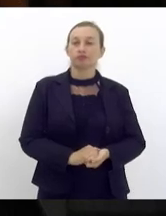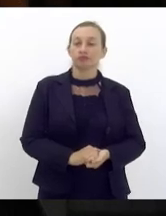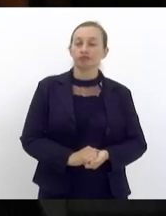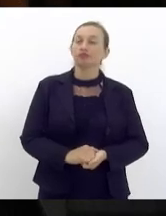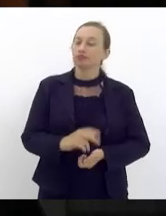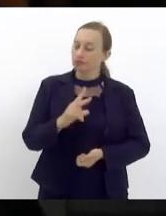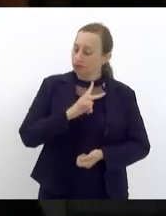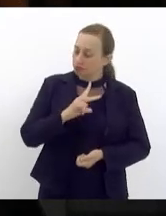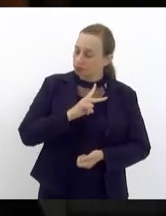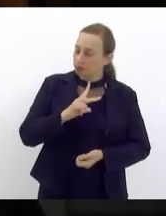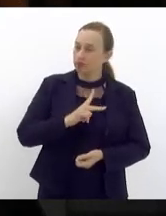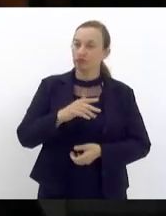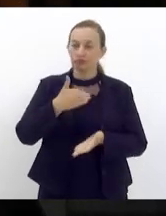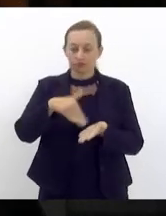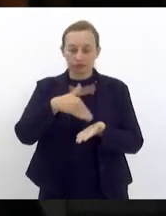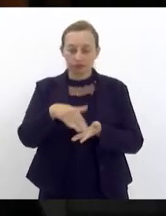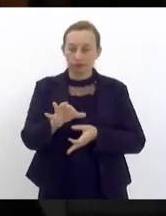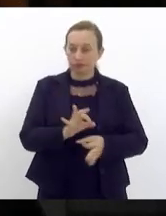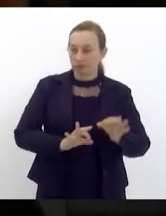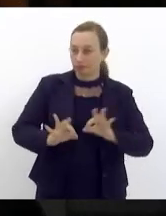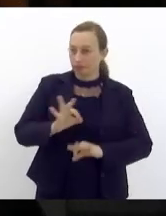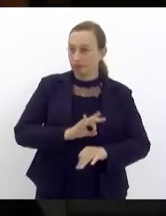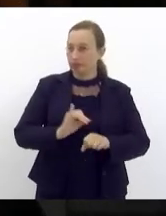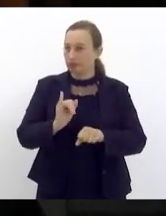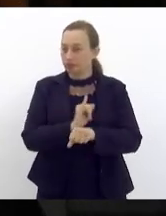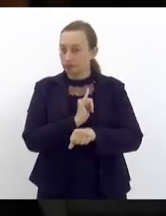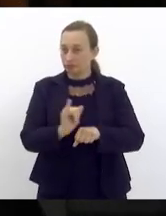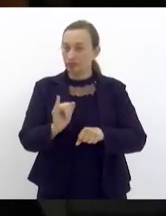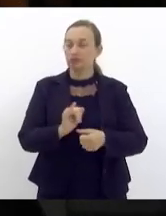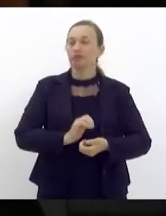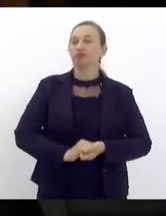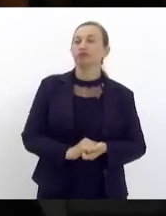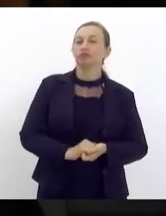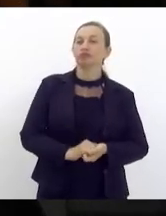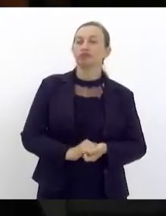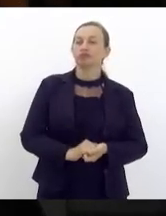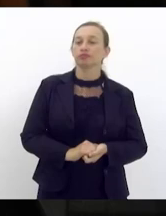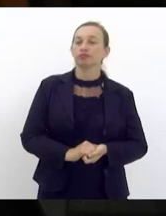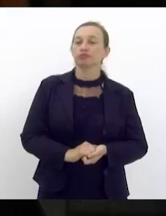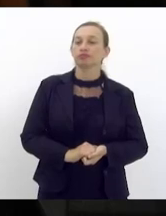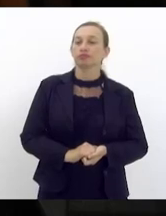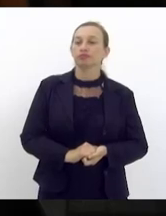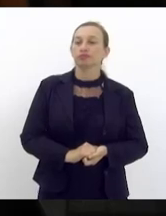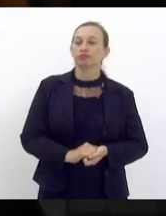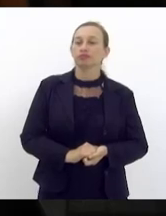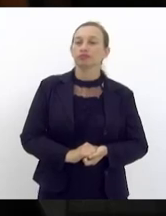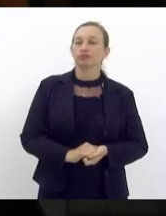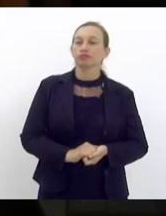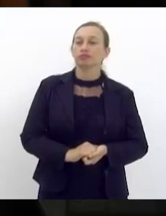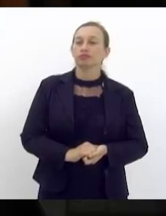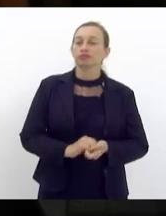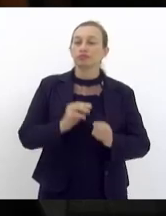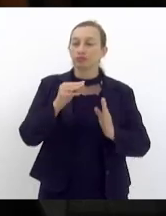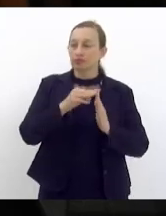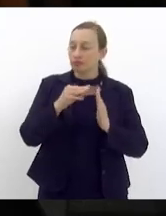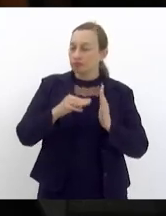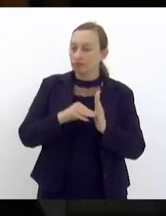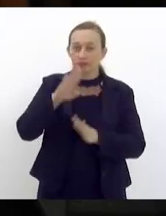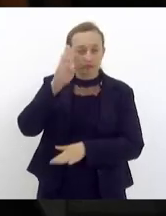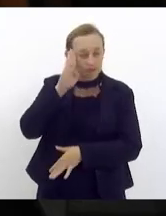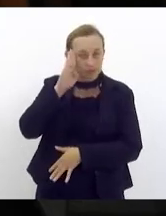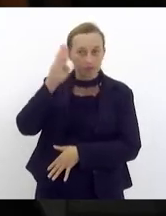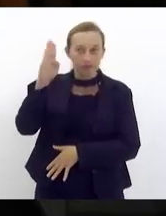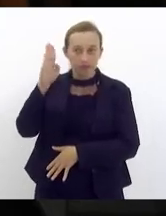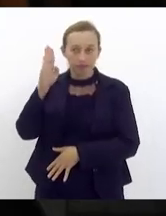própria secretaria de planejamento definindo eixos e metas prioritárias